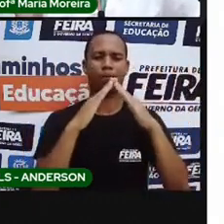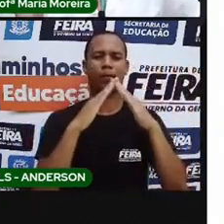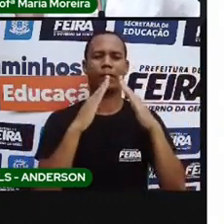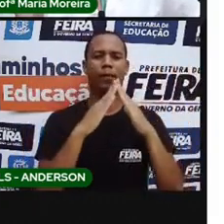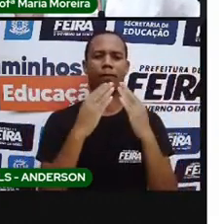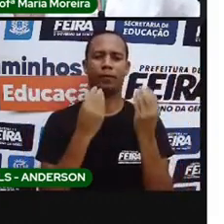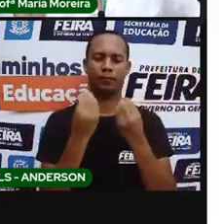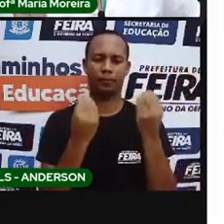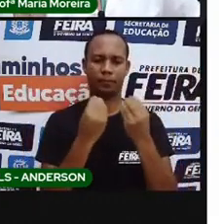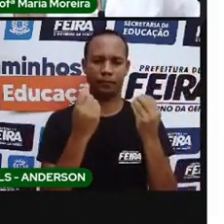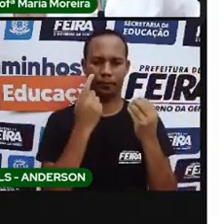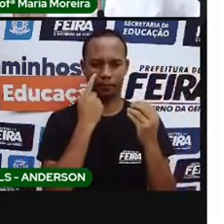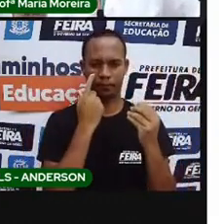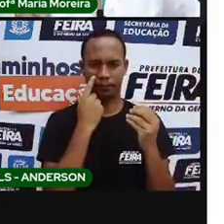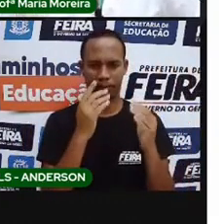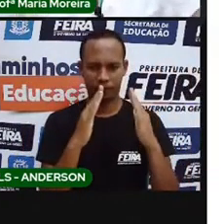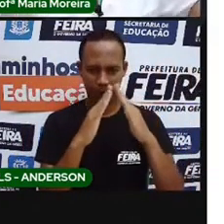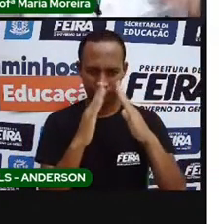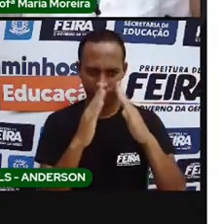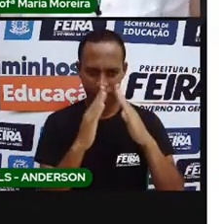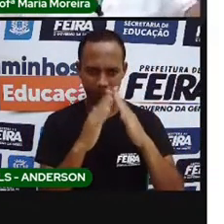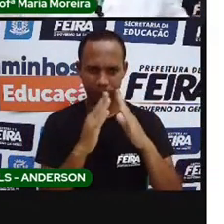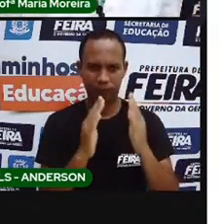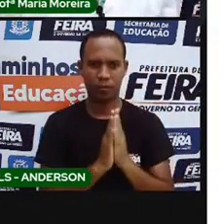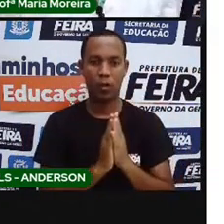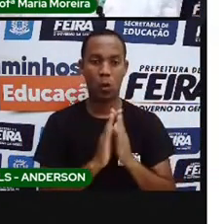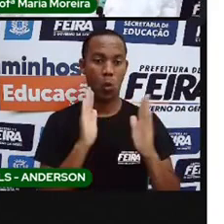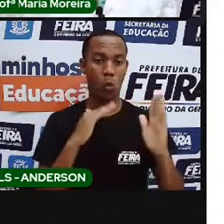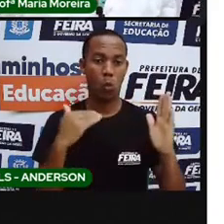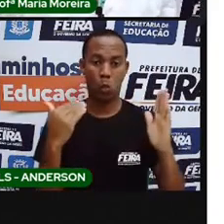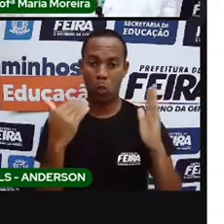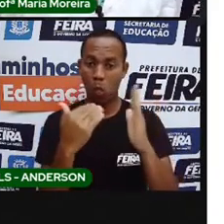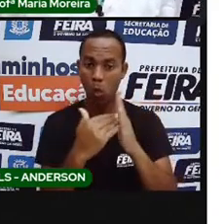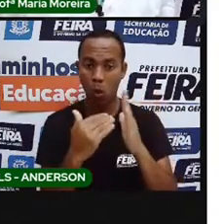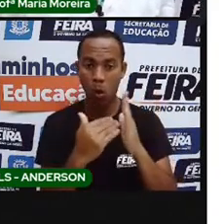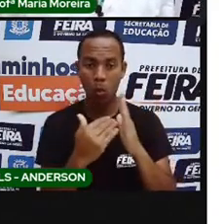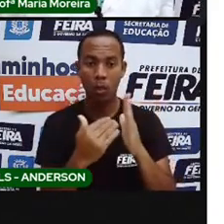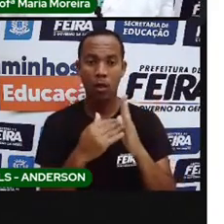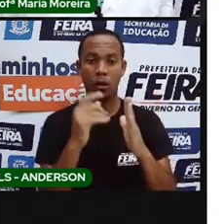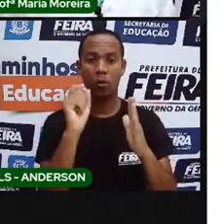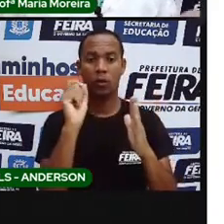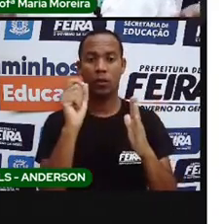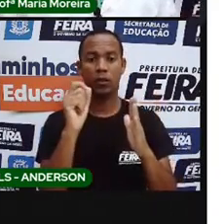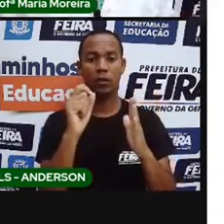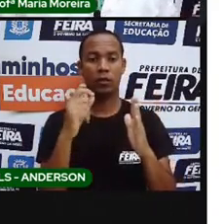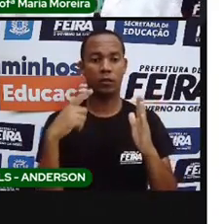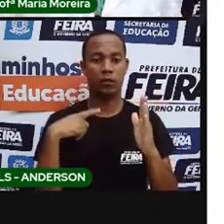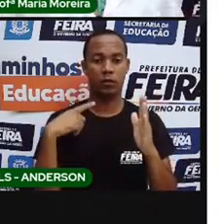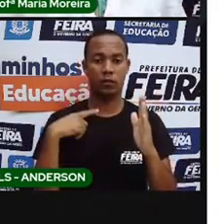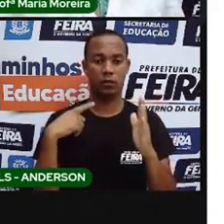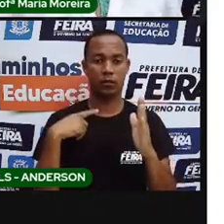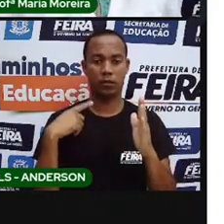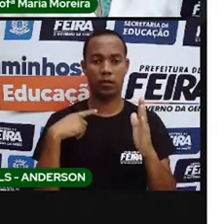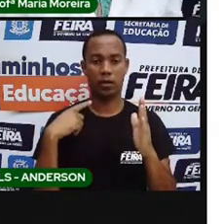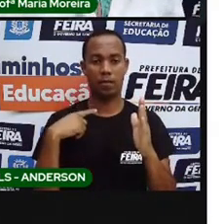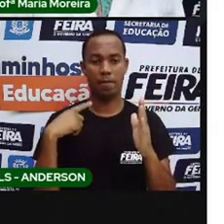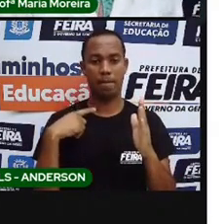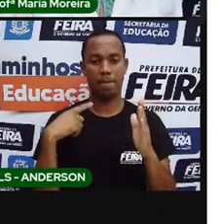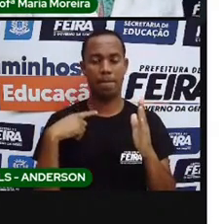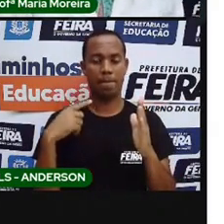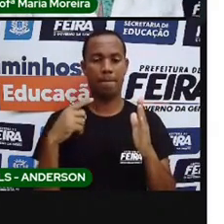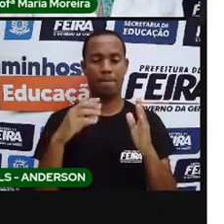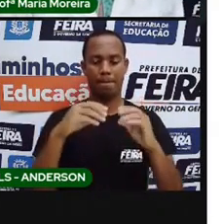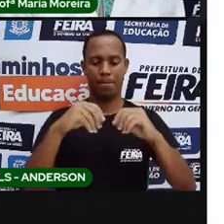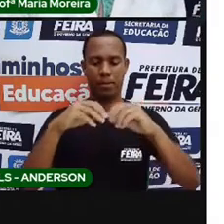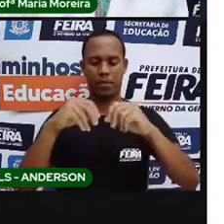casa aí, ela não é toda feita em palha. Ela também é de lão. Que é a sua estrutura feita em barro. Que é